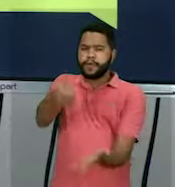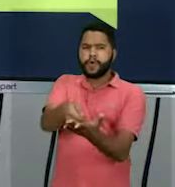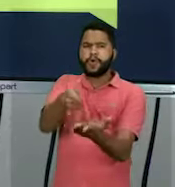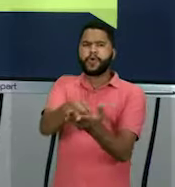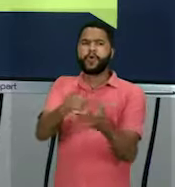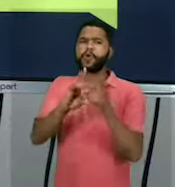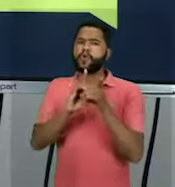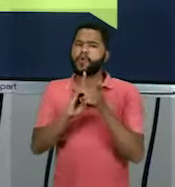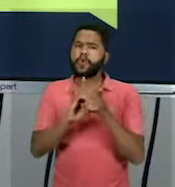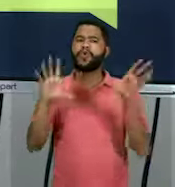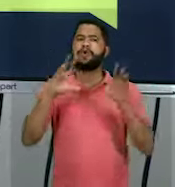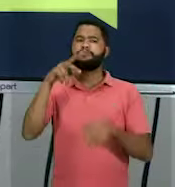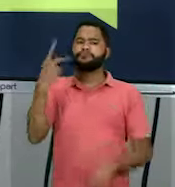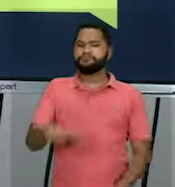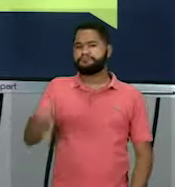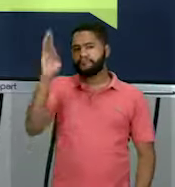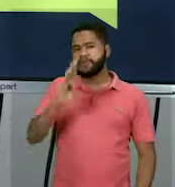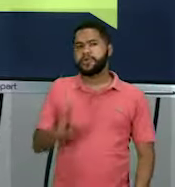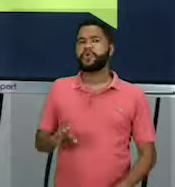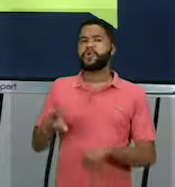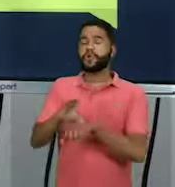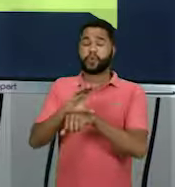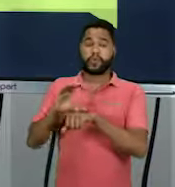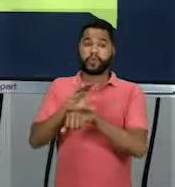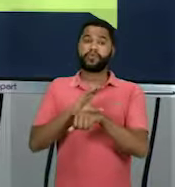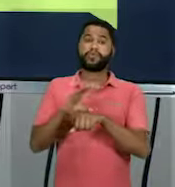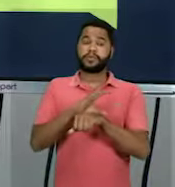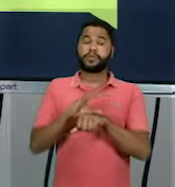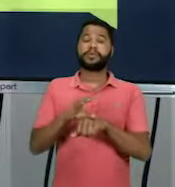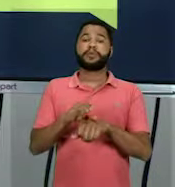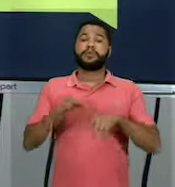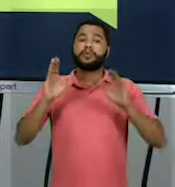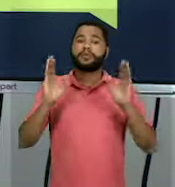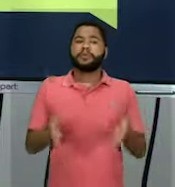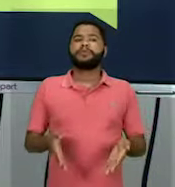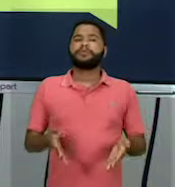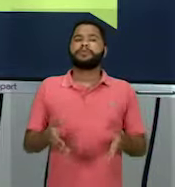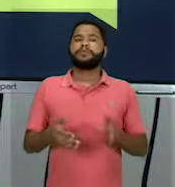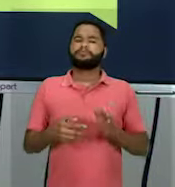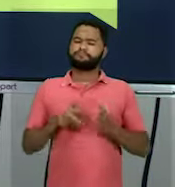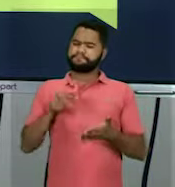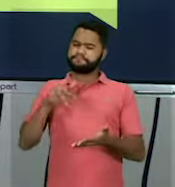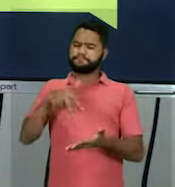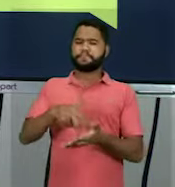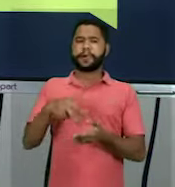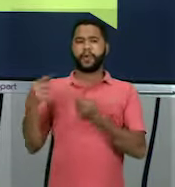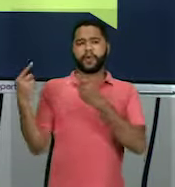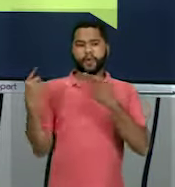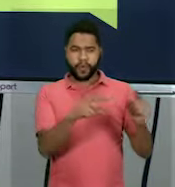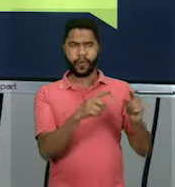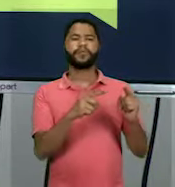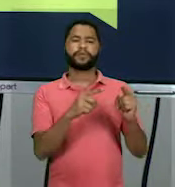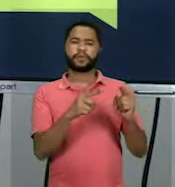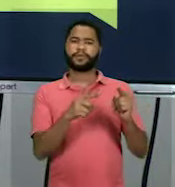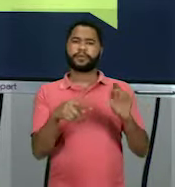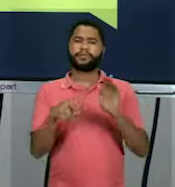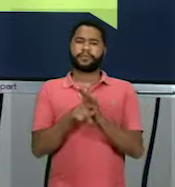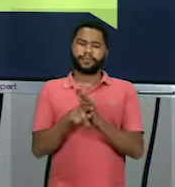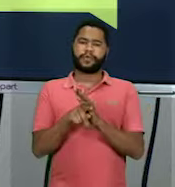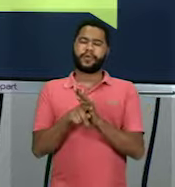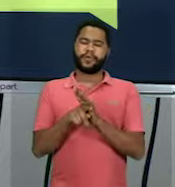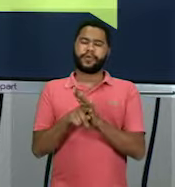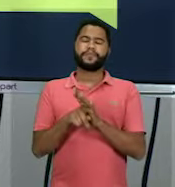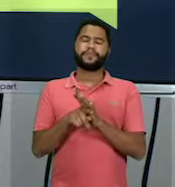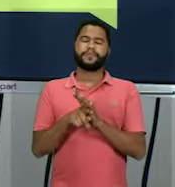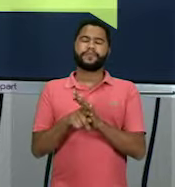Brasil, exigindo constituição, né, já ali se posicionando contrário à postura que Vargas começava